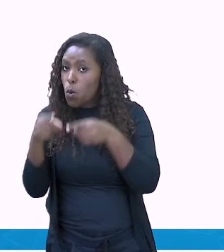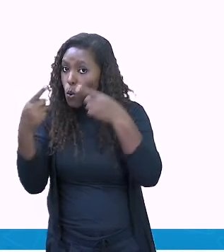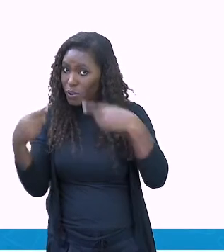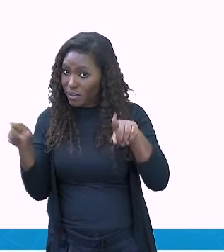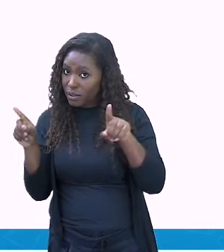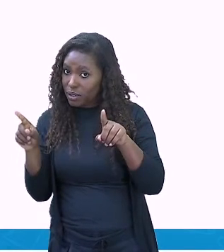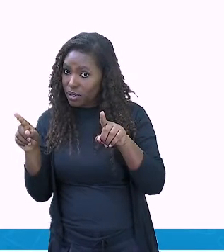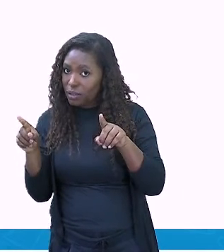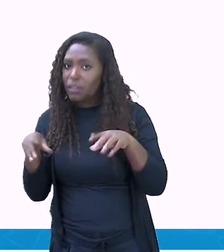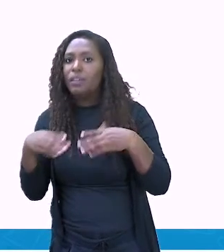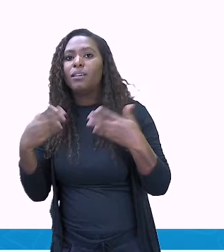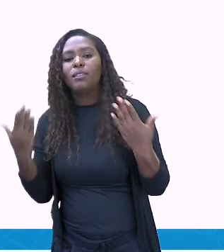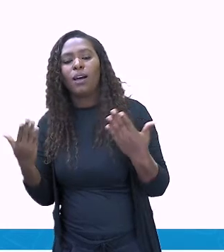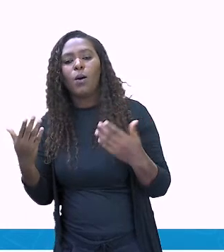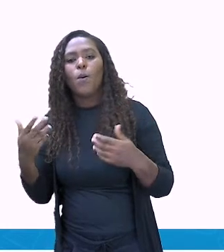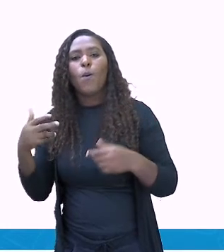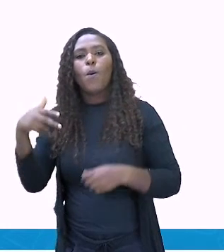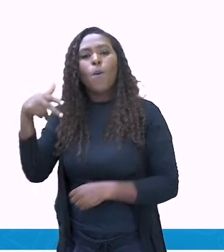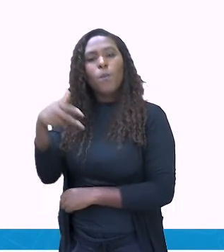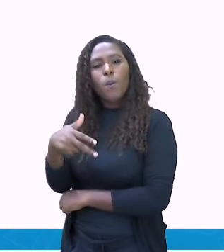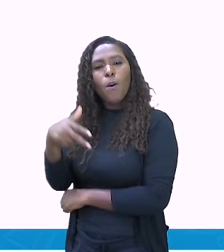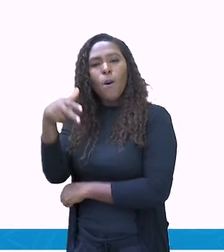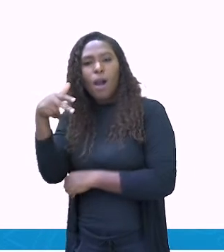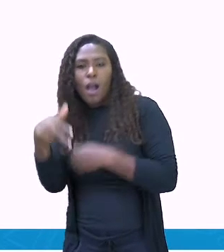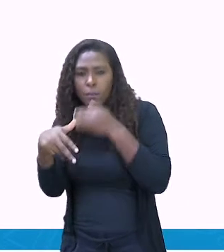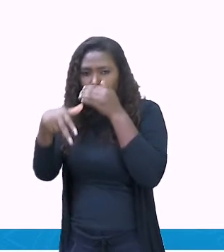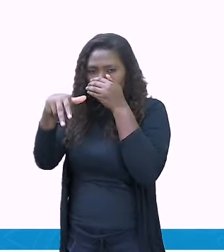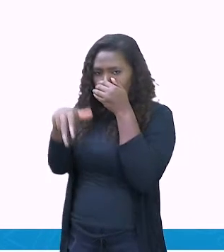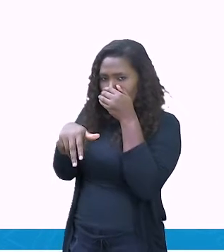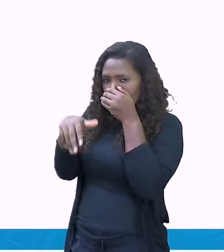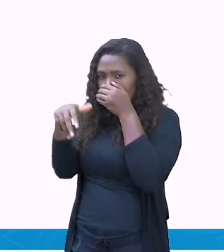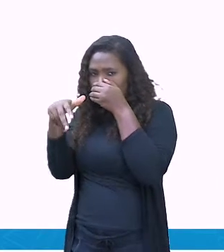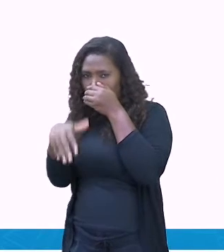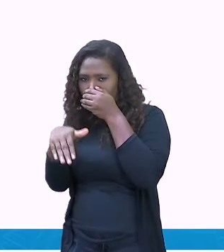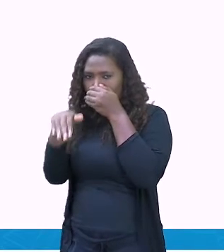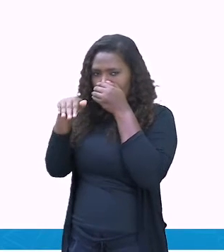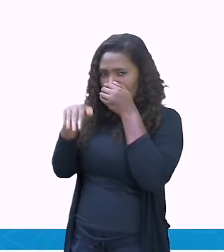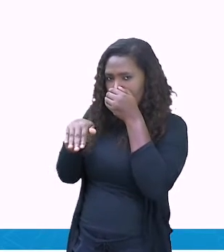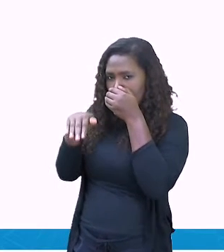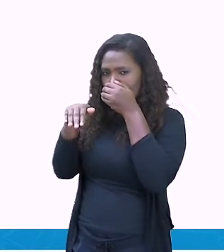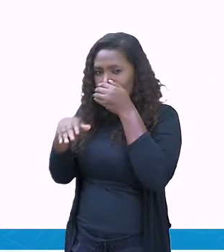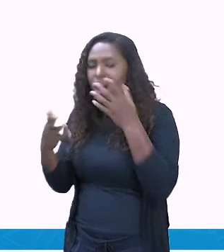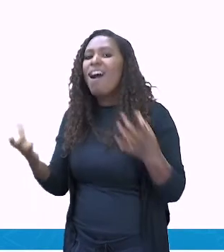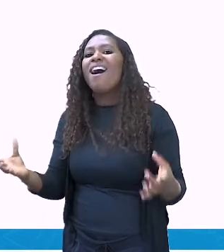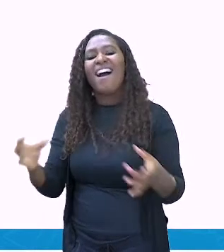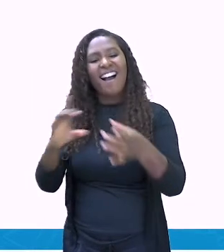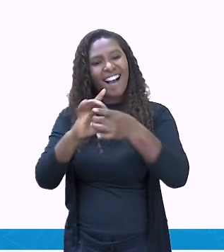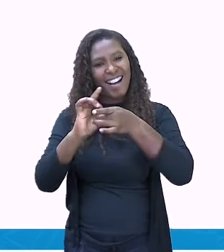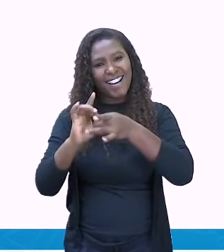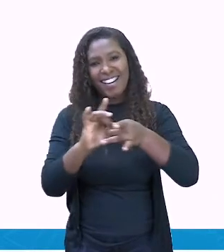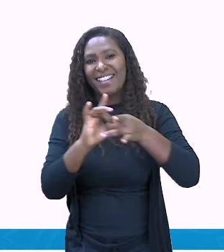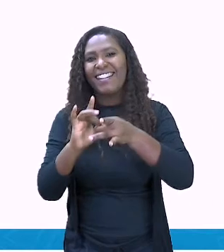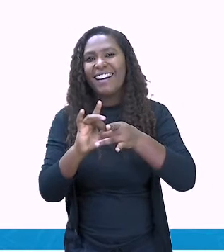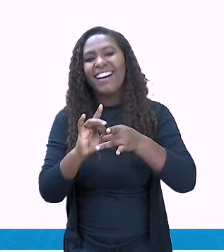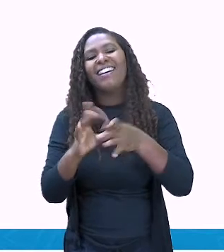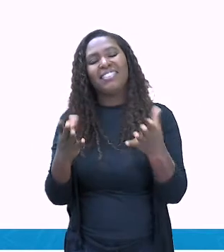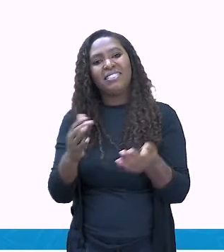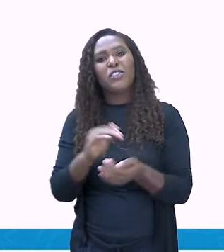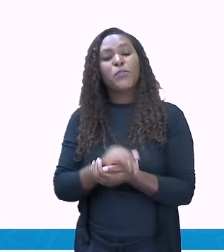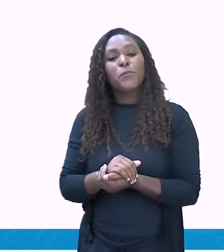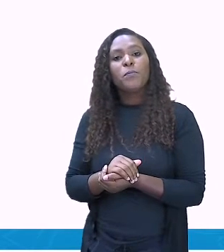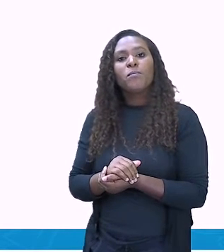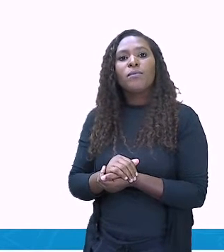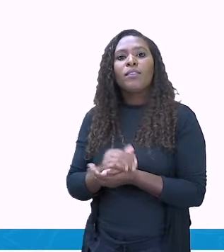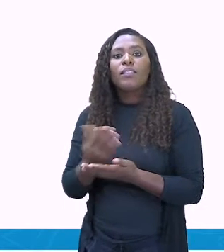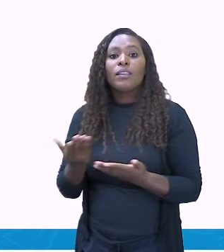enquadrado dentro dessas características de danças urbanas. O que era apenas uma nova forma de